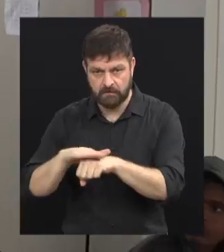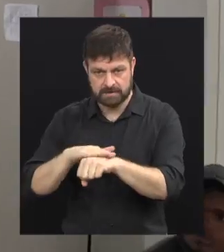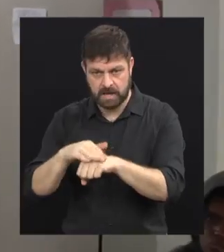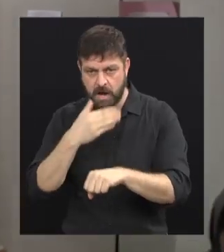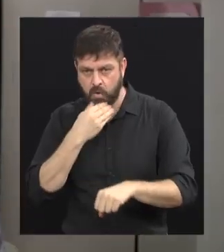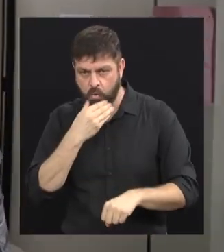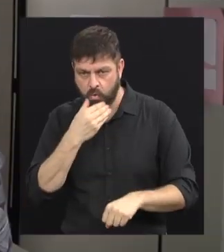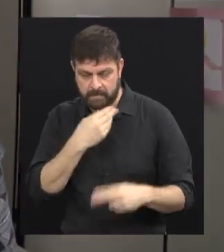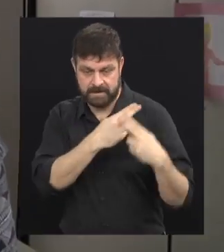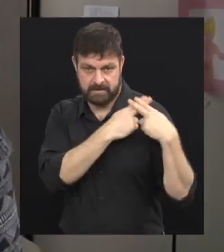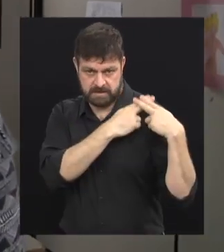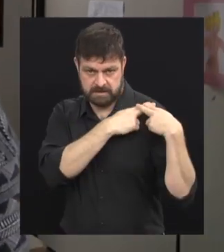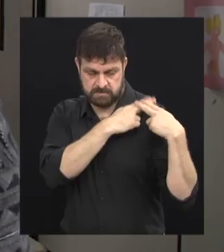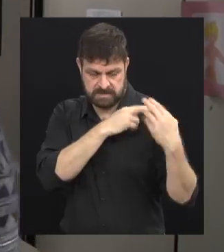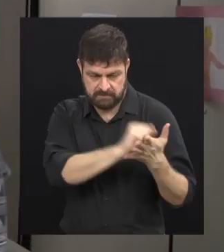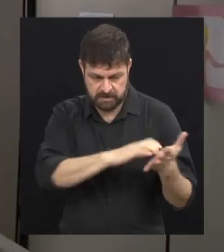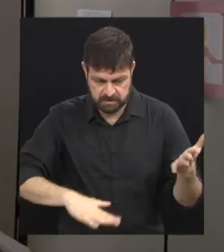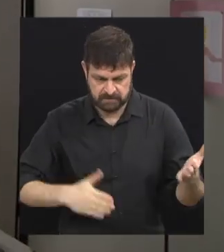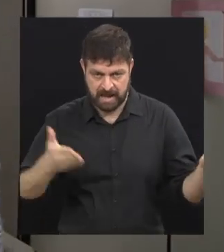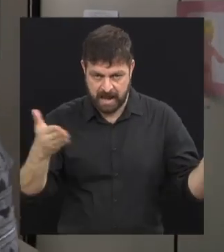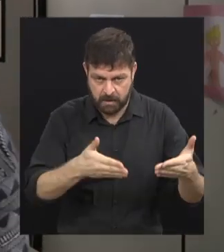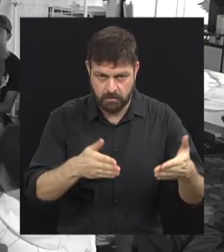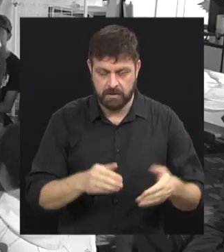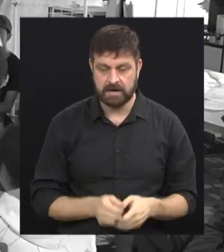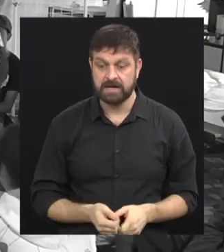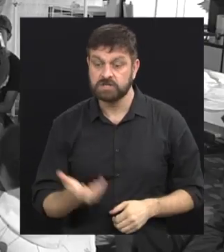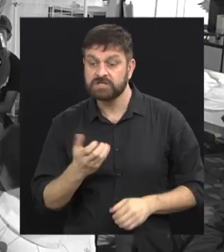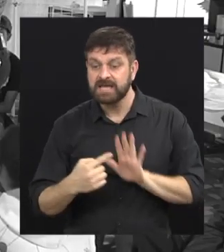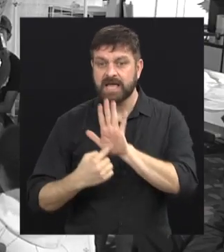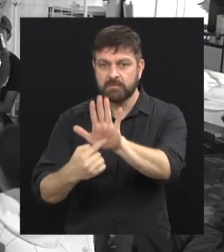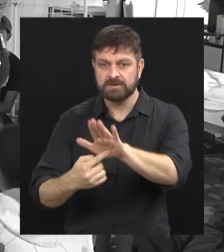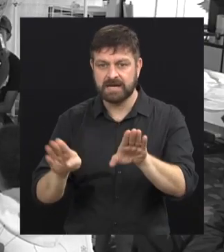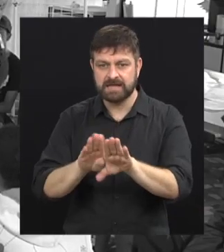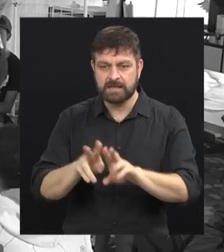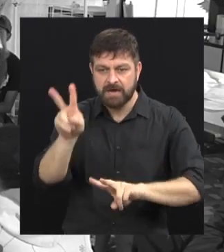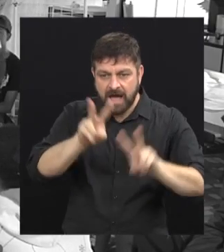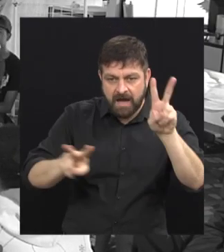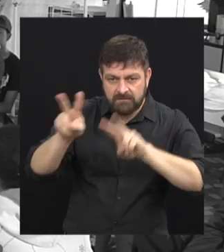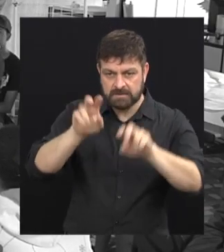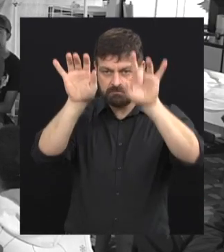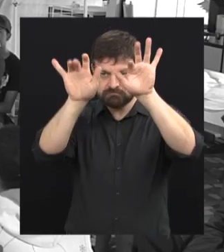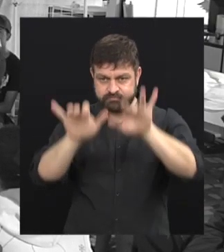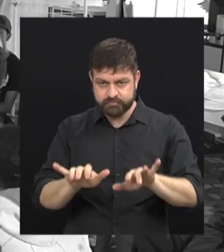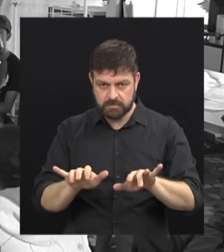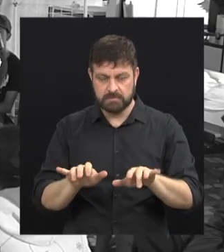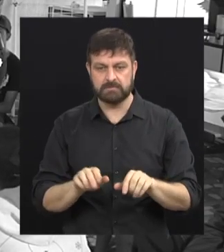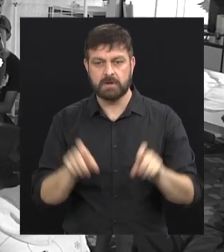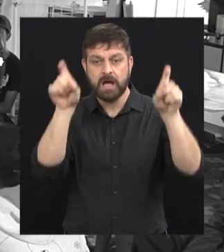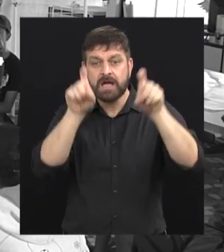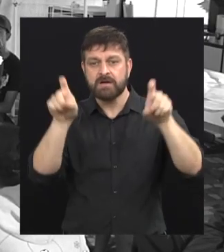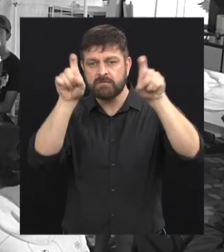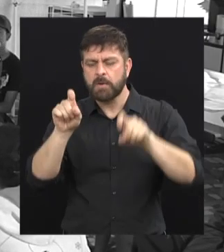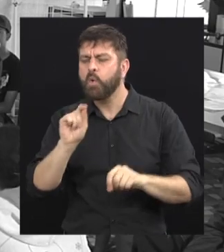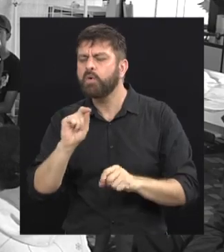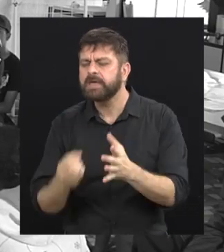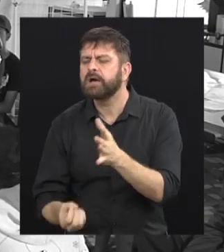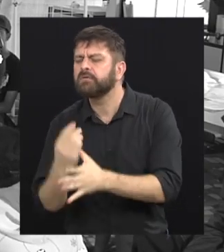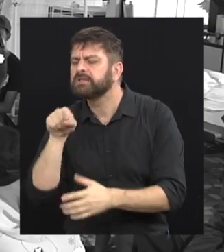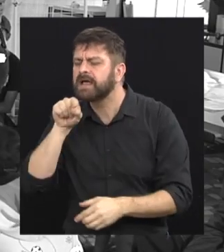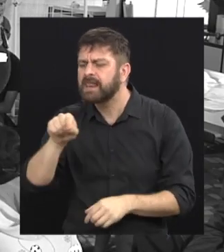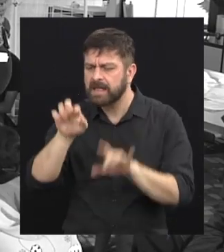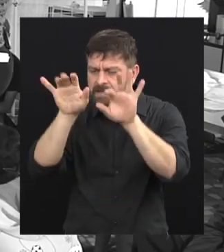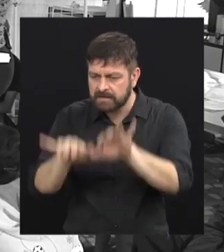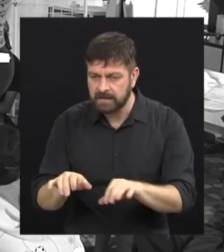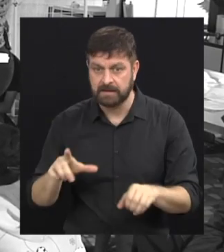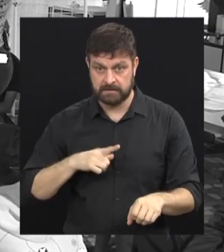educador que está assumindo essa atividade de agora. E depois a gente vai mostrar um pouquinho de imagens da sala de informática. O que tipo de atividade que tem lá, naquela sala? Bom, tem